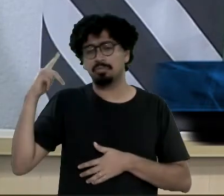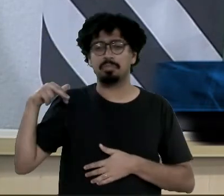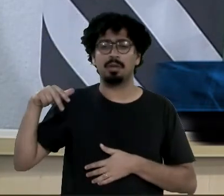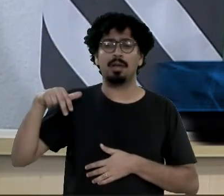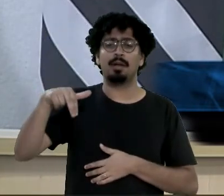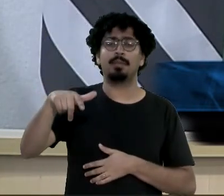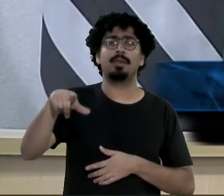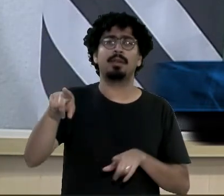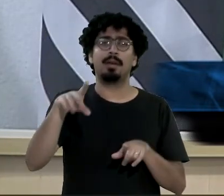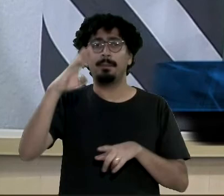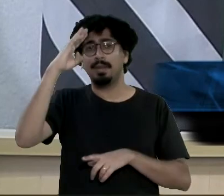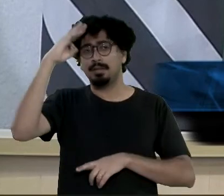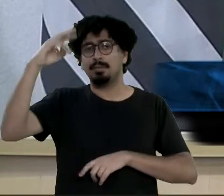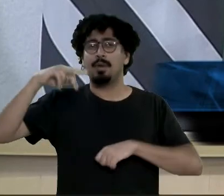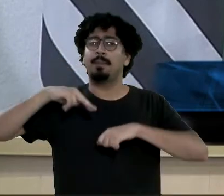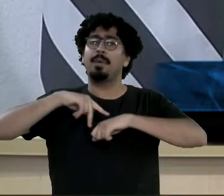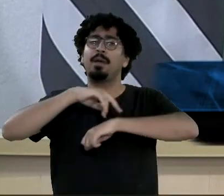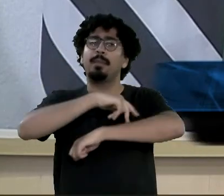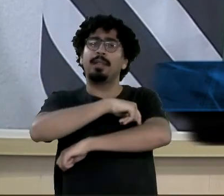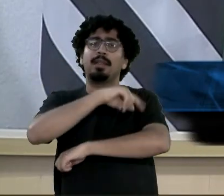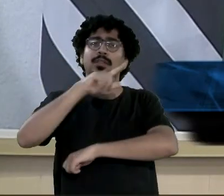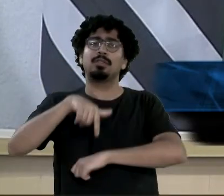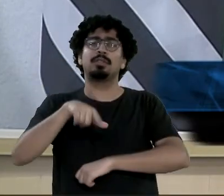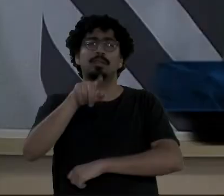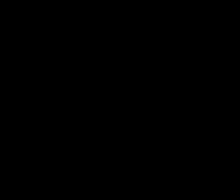principalmente aos pedestres que ali circulam.